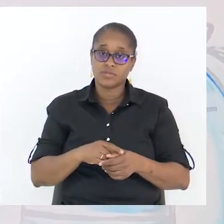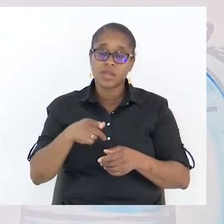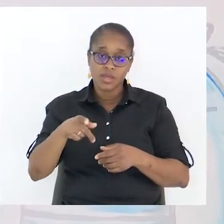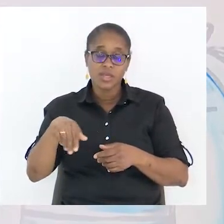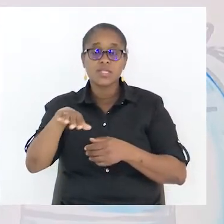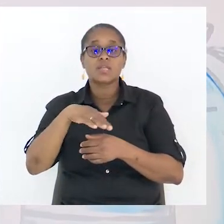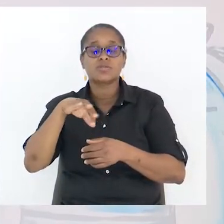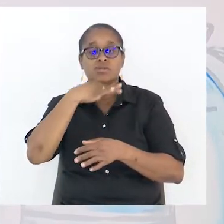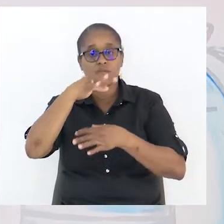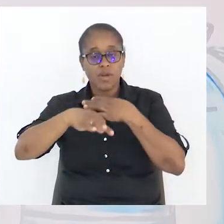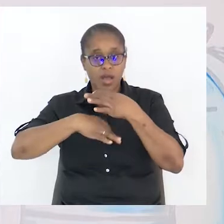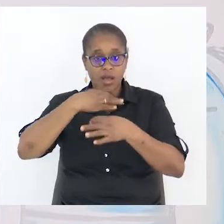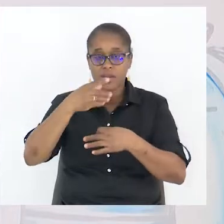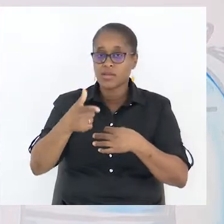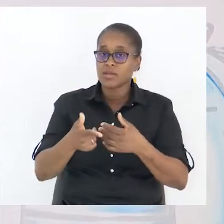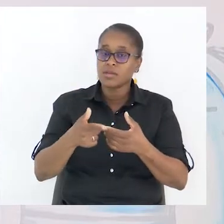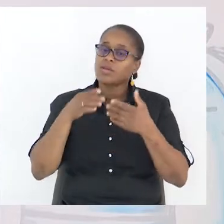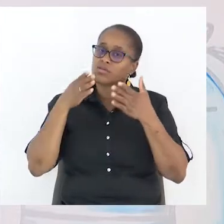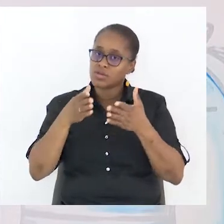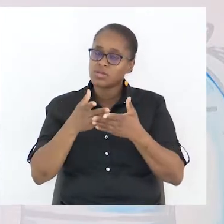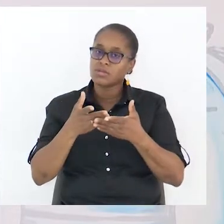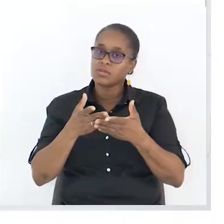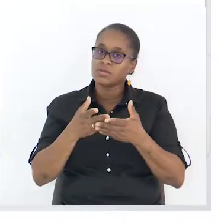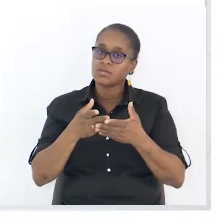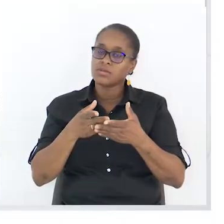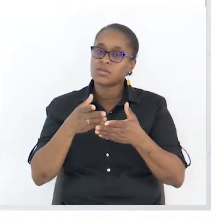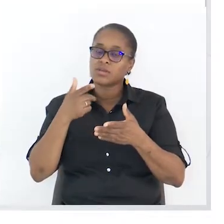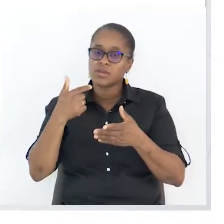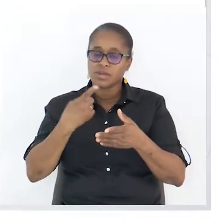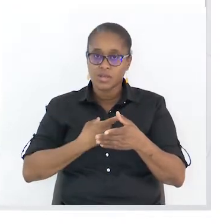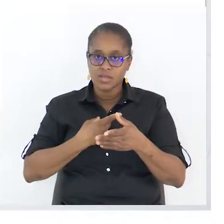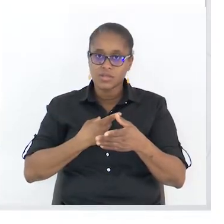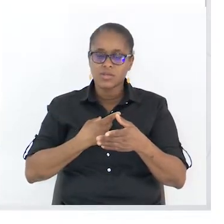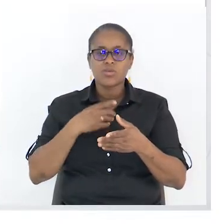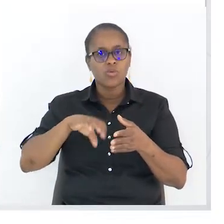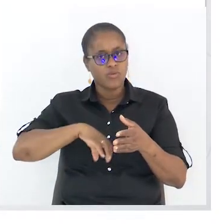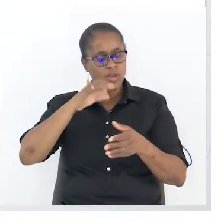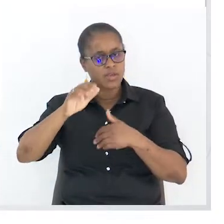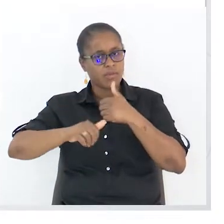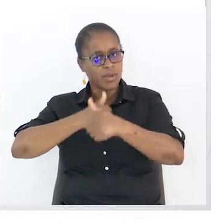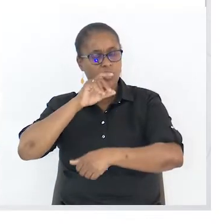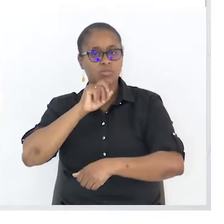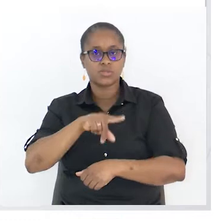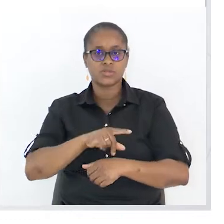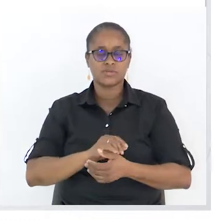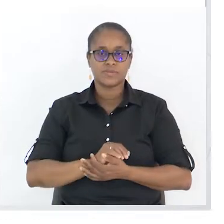a ser convincente da melhor forma possível. Temos aqui, agora, a arquitetura de um